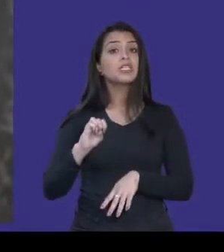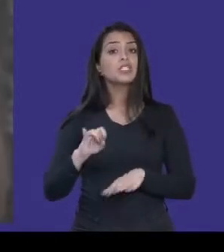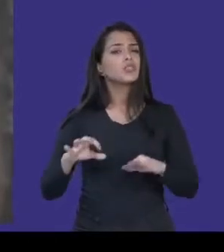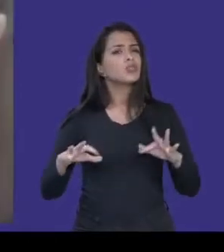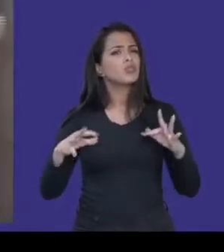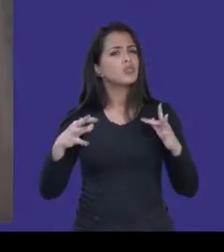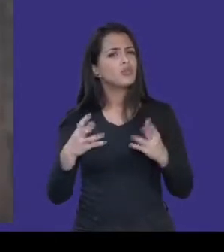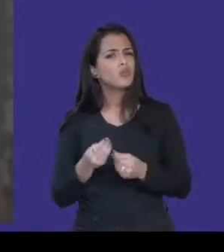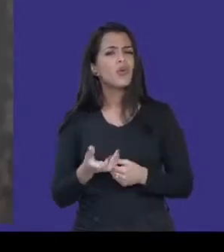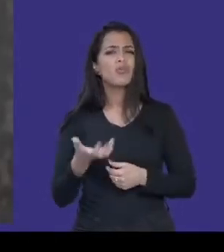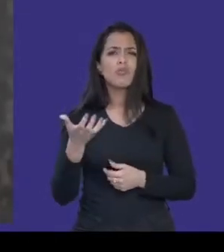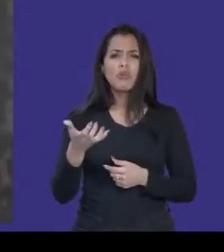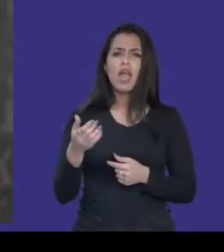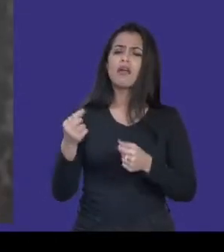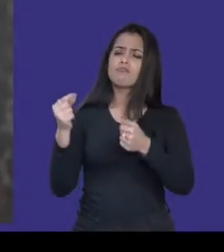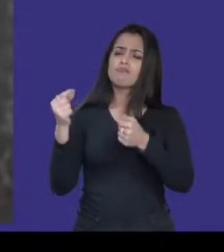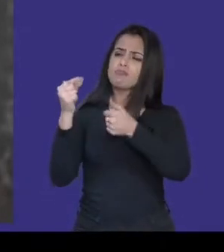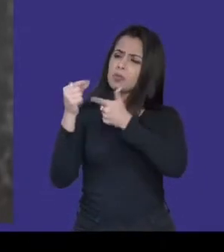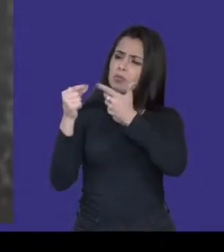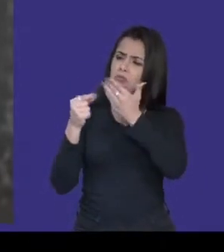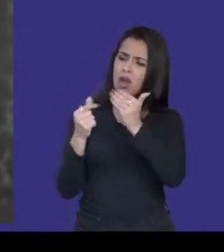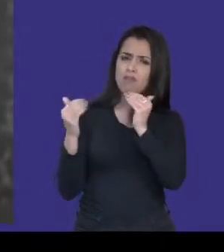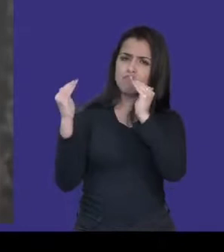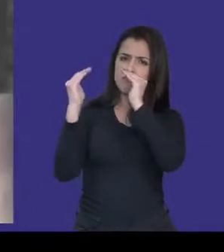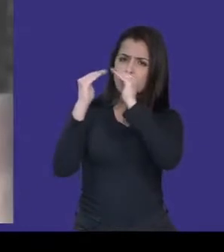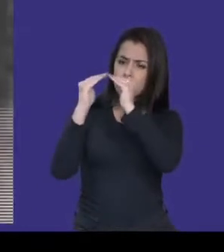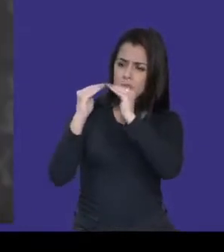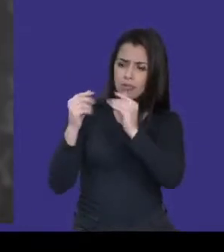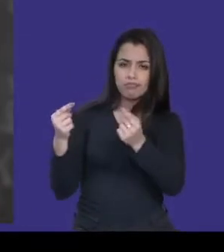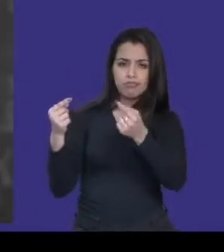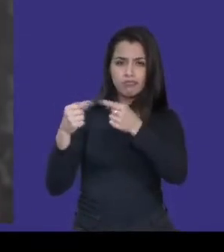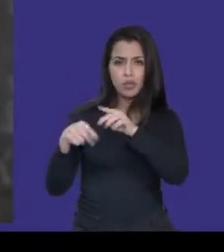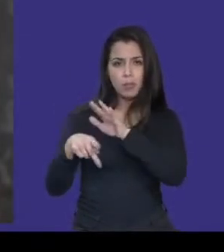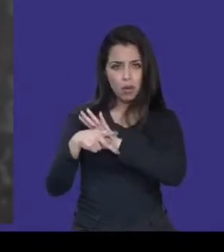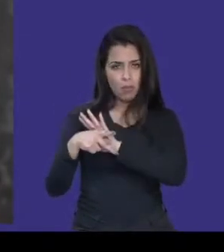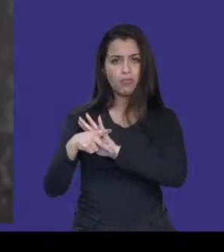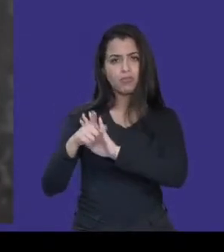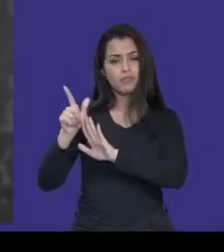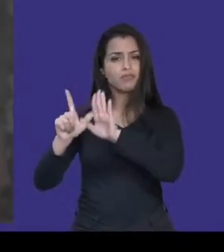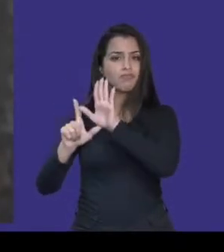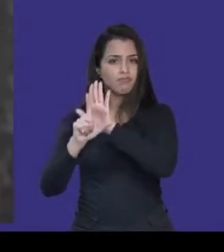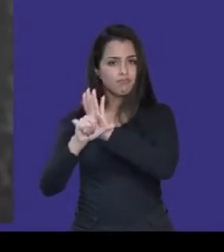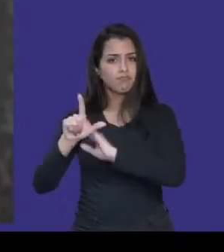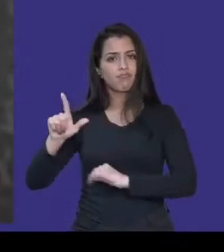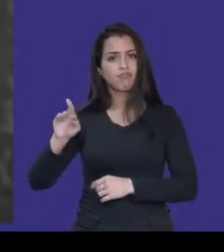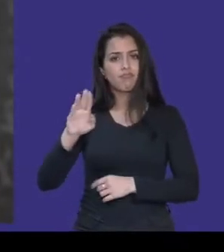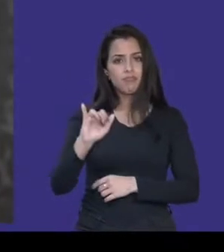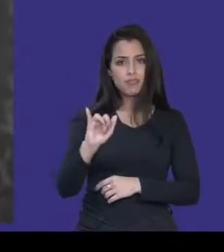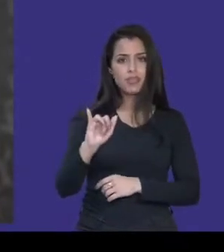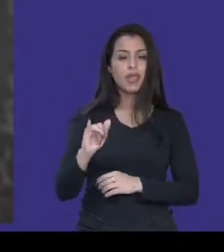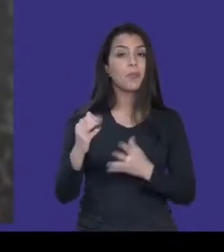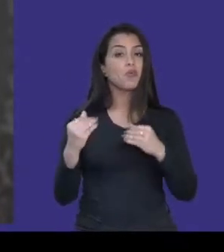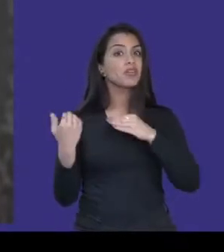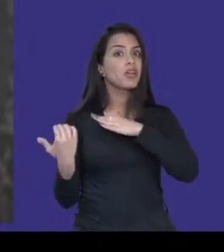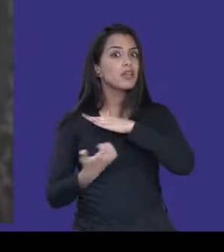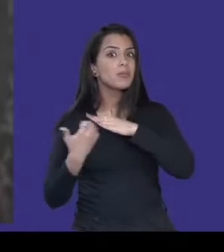em acordo com a LGPD, né? Que está nos trending topics, as empresas estão muito preocupadas em